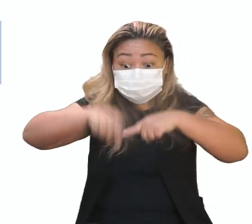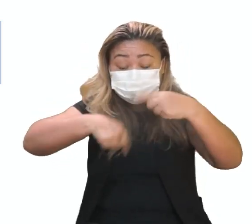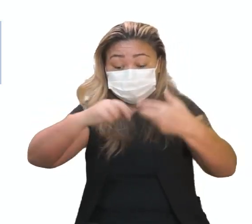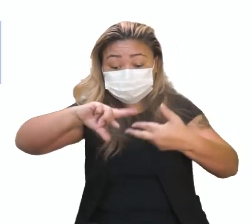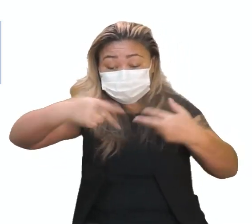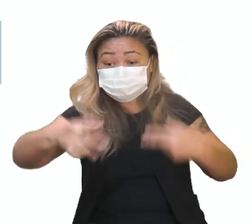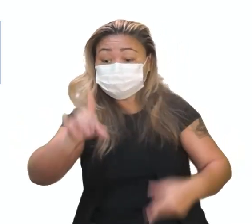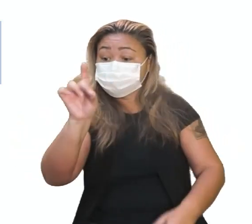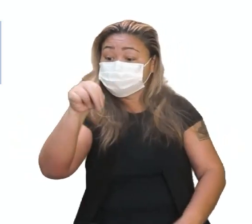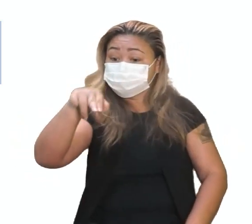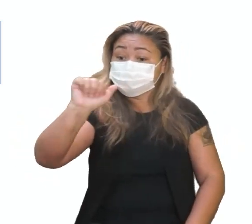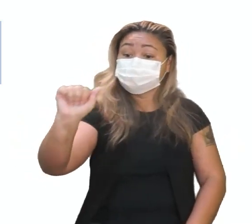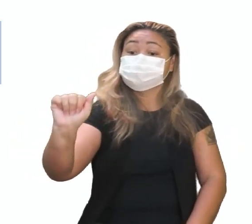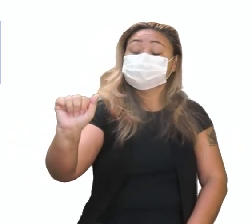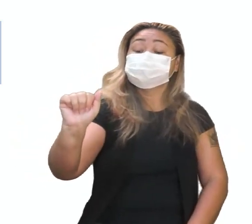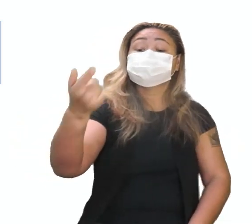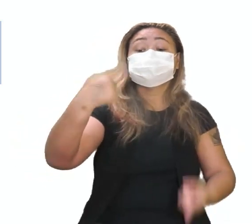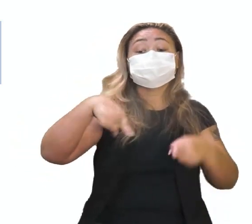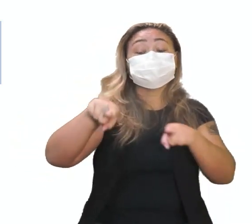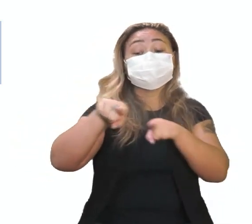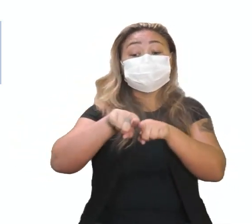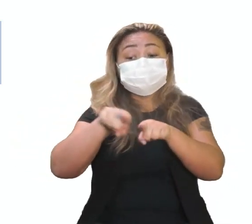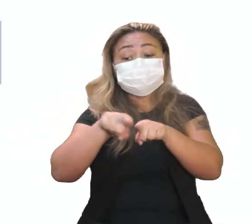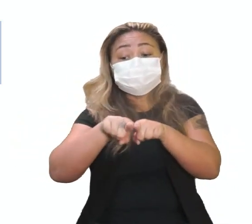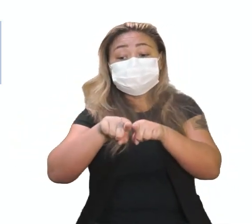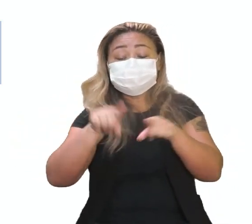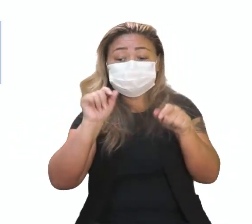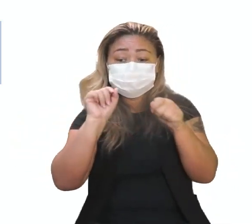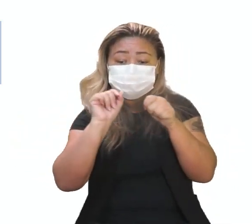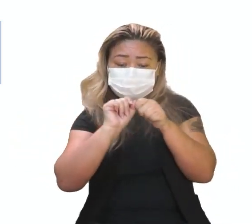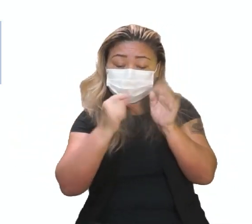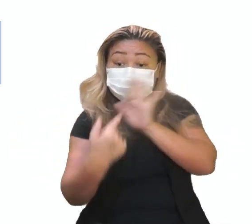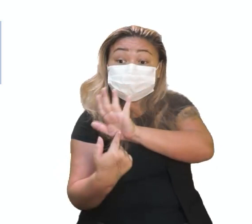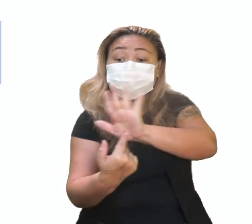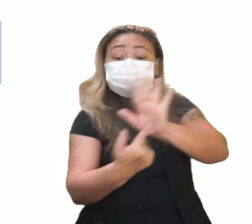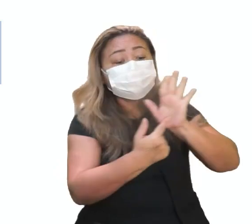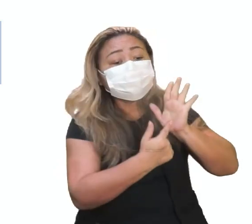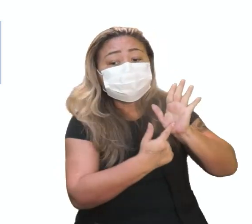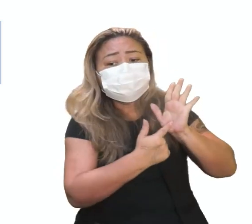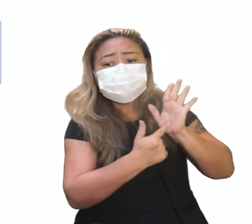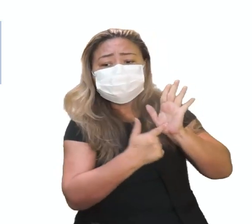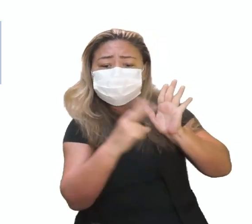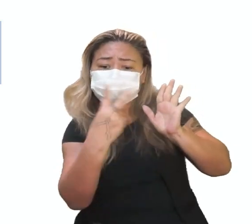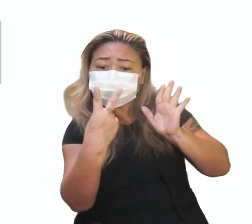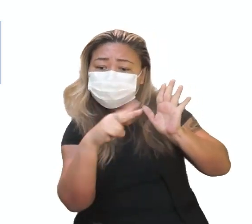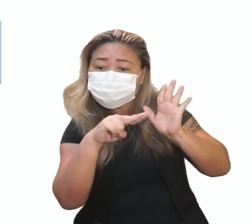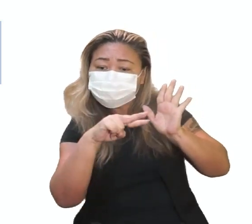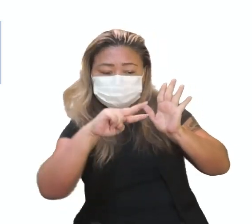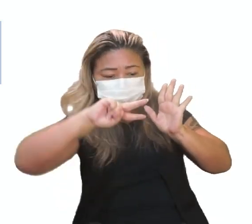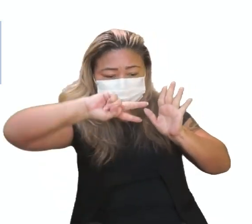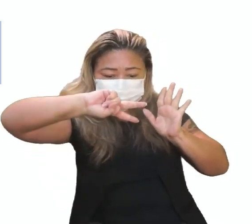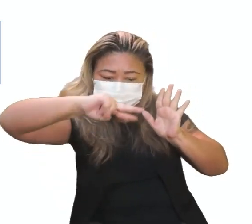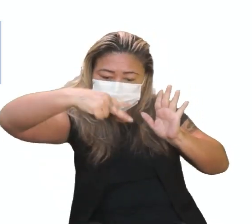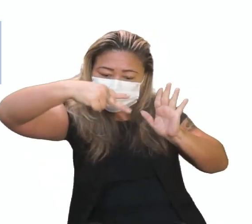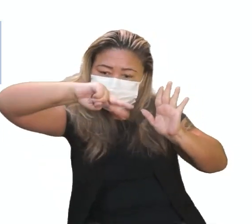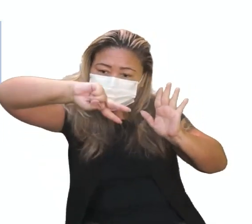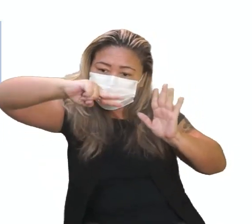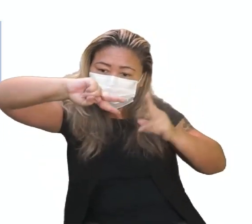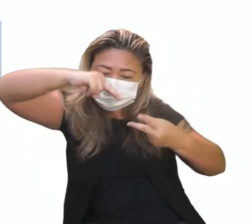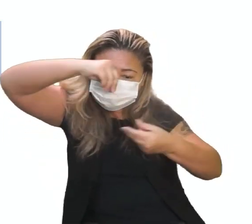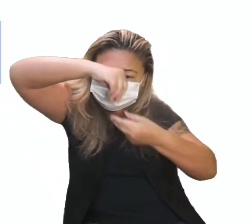genético do DNA e fez também a questão de mostrar a dupla hélice desse